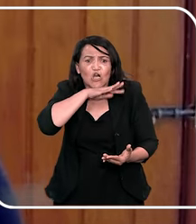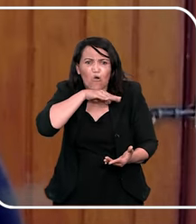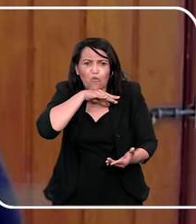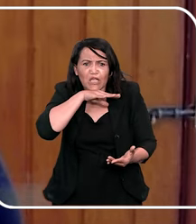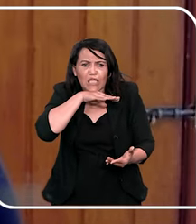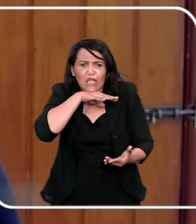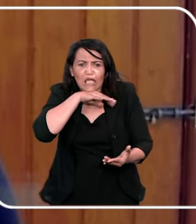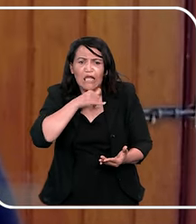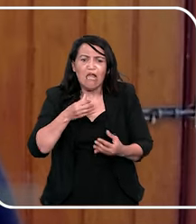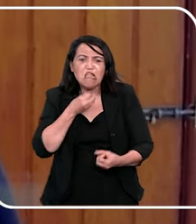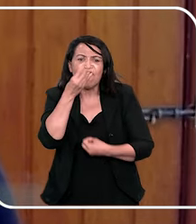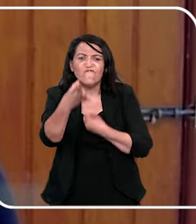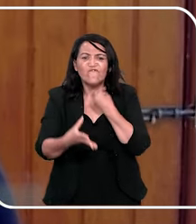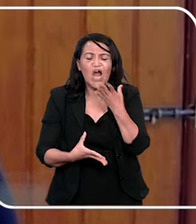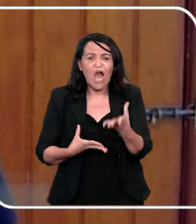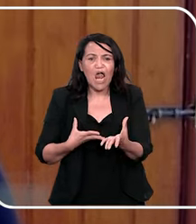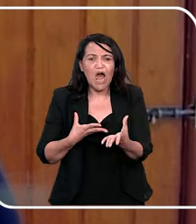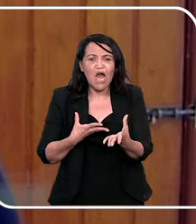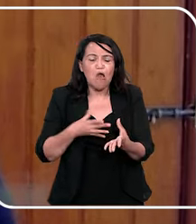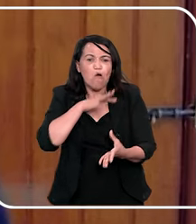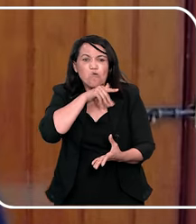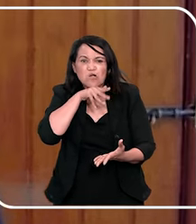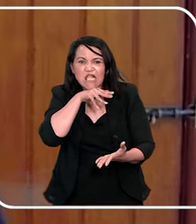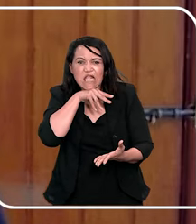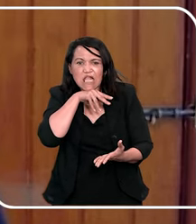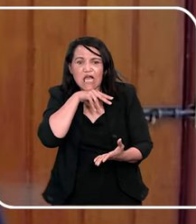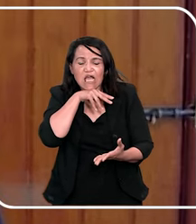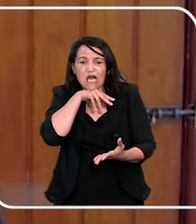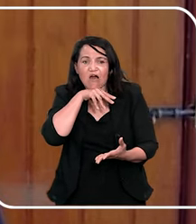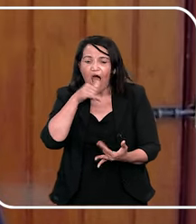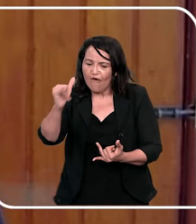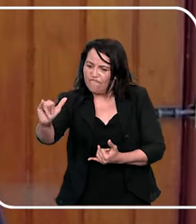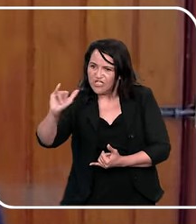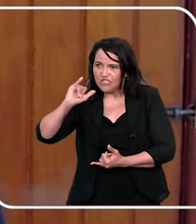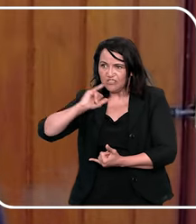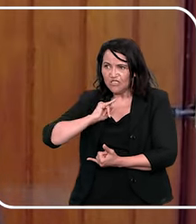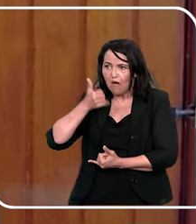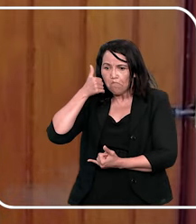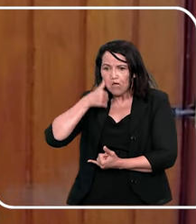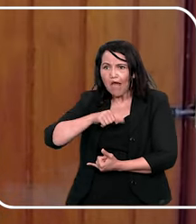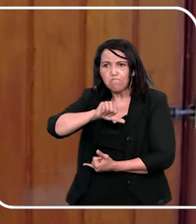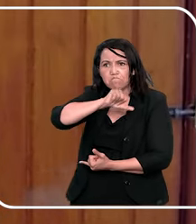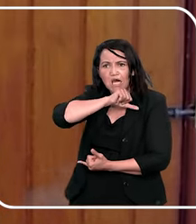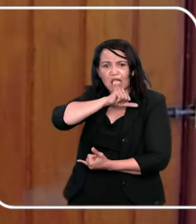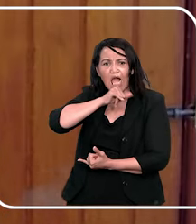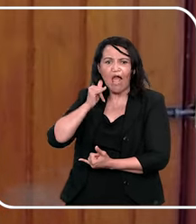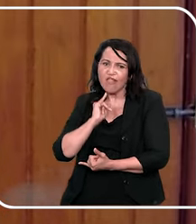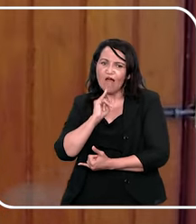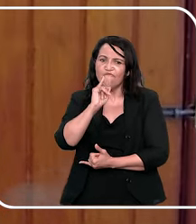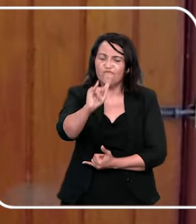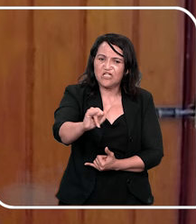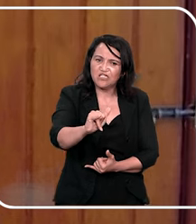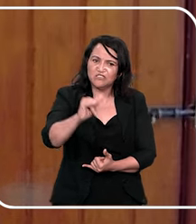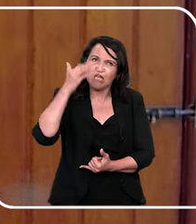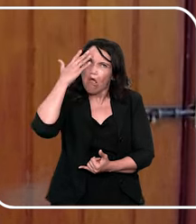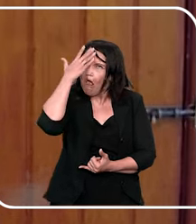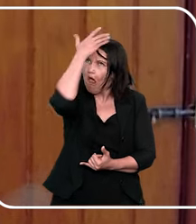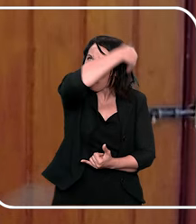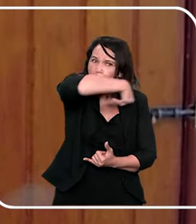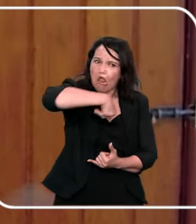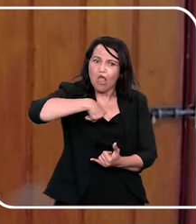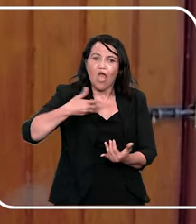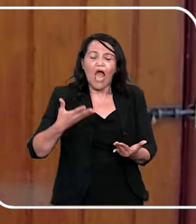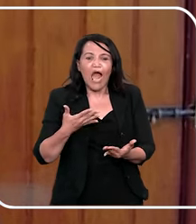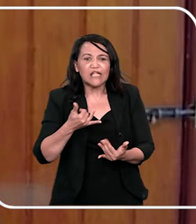ruim? Ainda fala para a mãe, ah, mas se você está birrento demais. Gente, bagunçou o cabelo de um menino de gel, tupetinho,